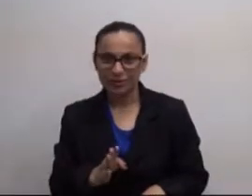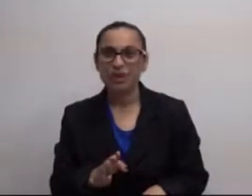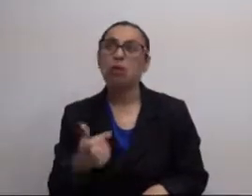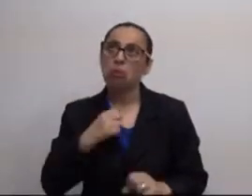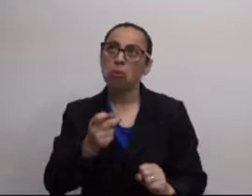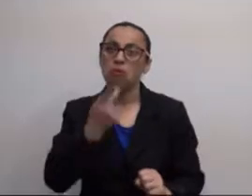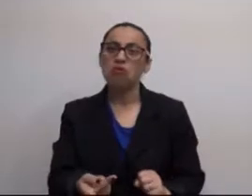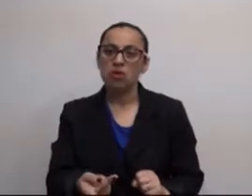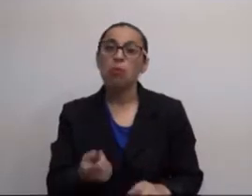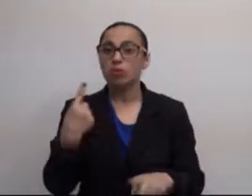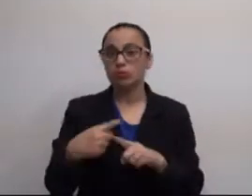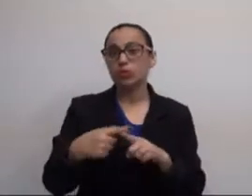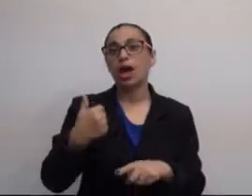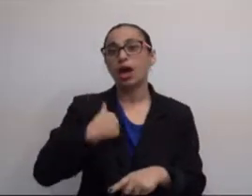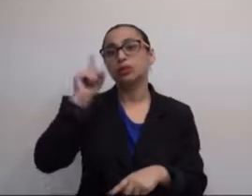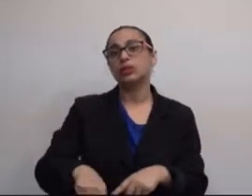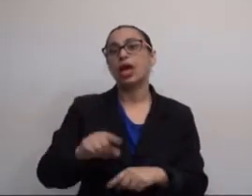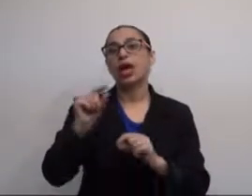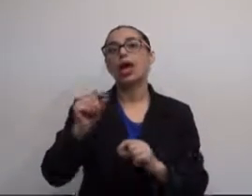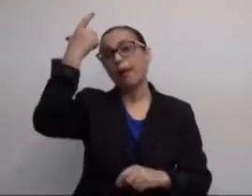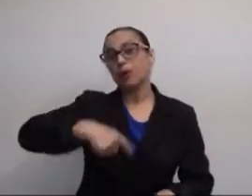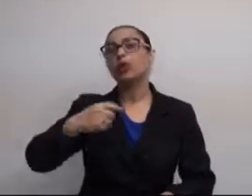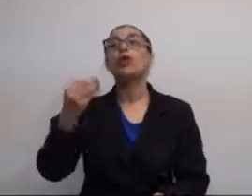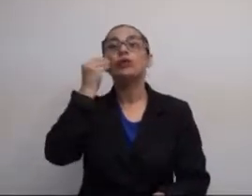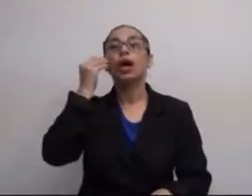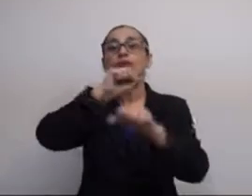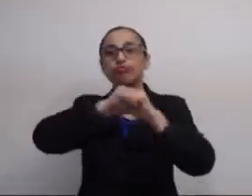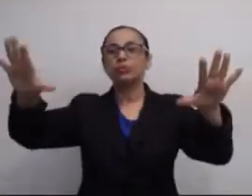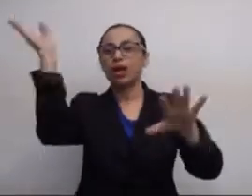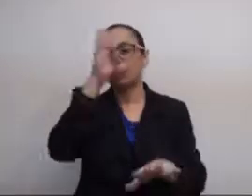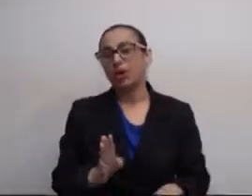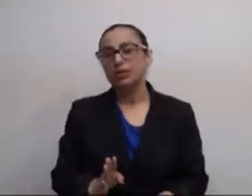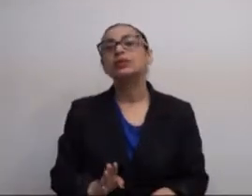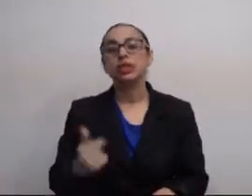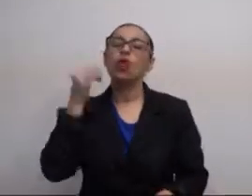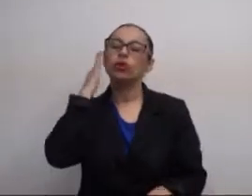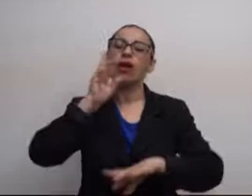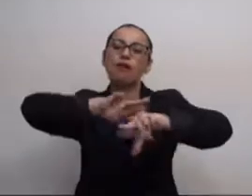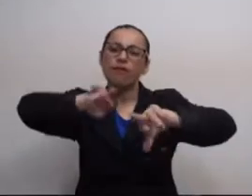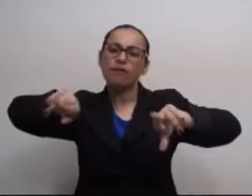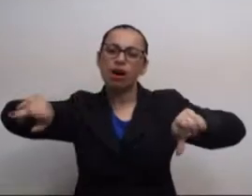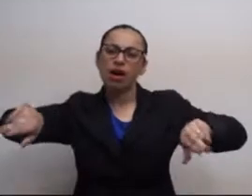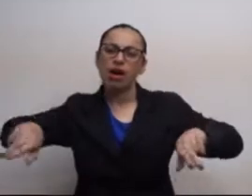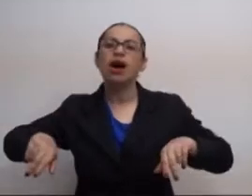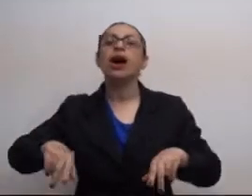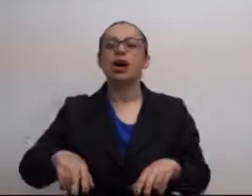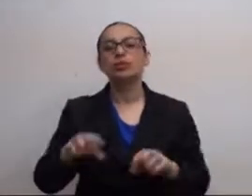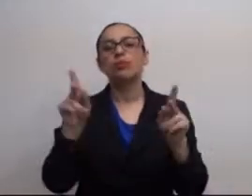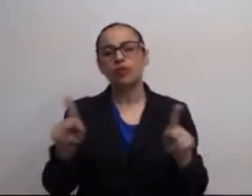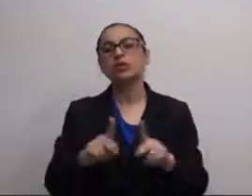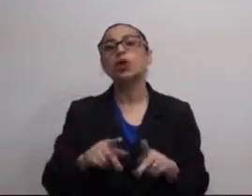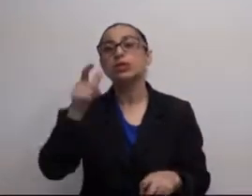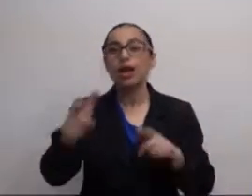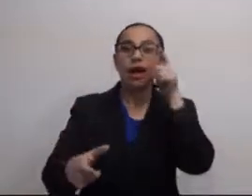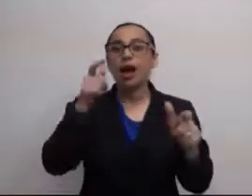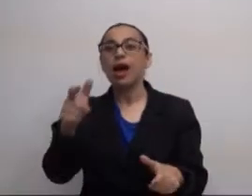pouco conhecida ou praticamente desconhecida no Brasil, posso dizer, pelo fato de eu ser uma pessoa que tenta levar o MOU ao